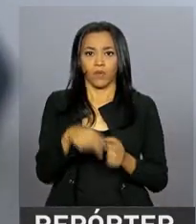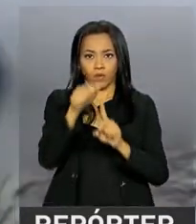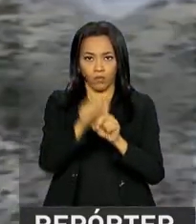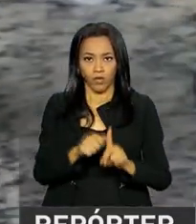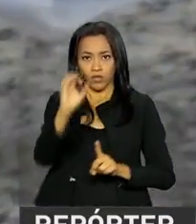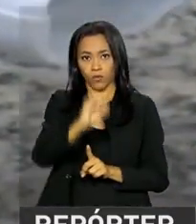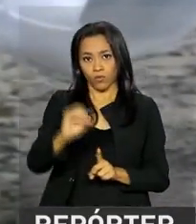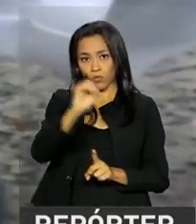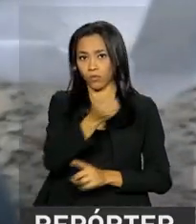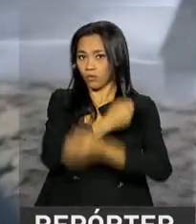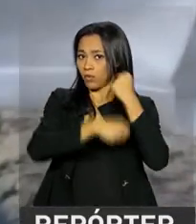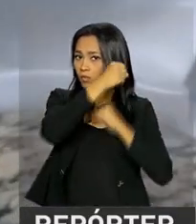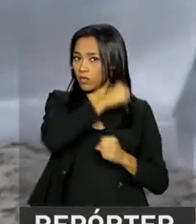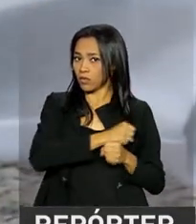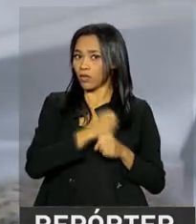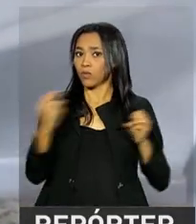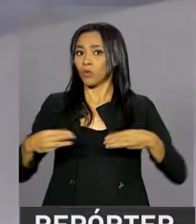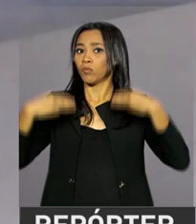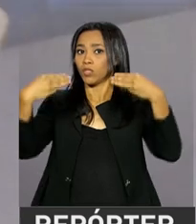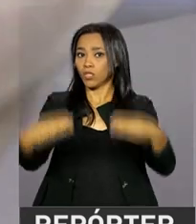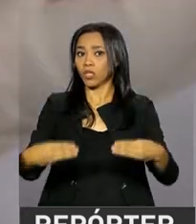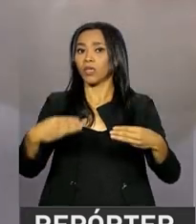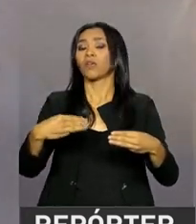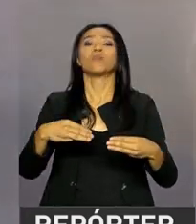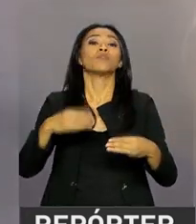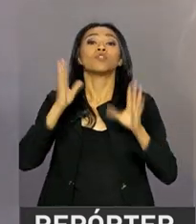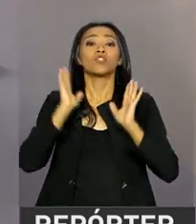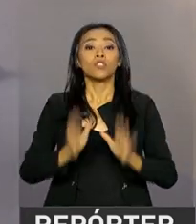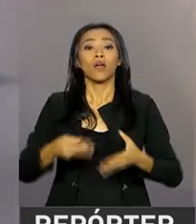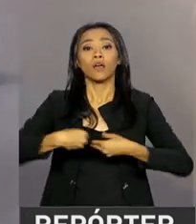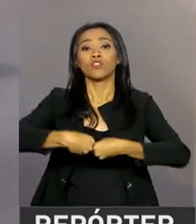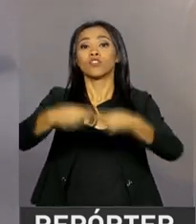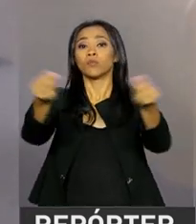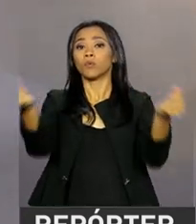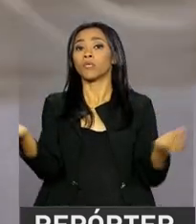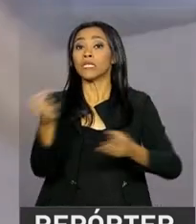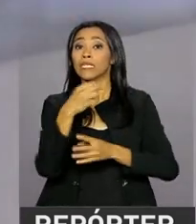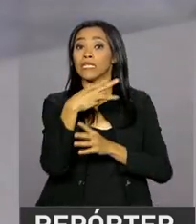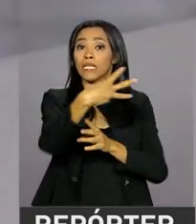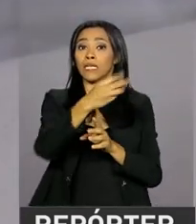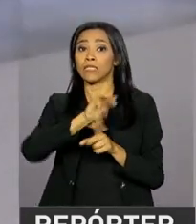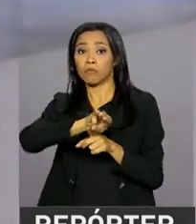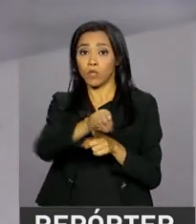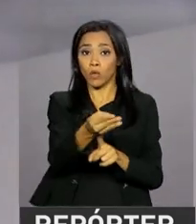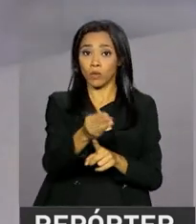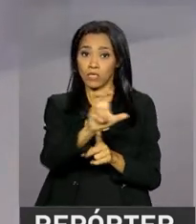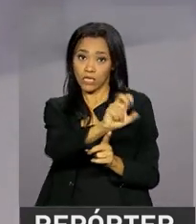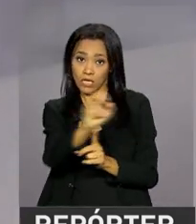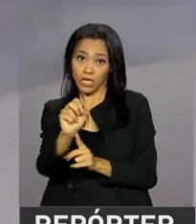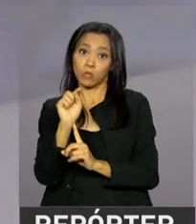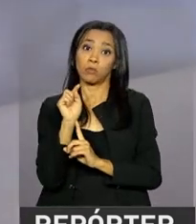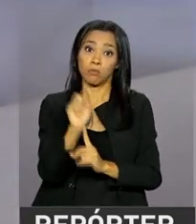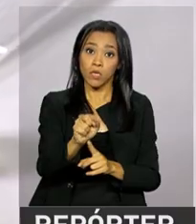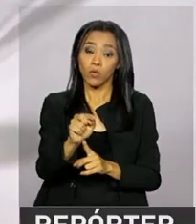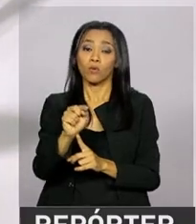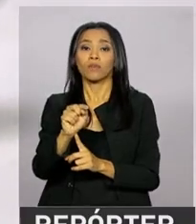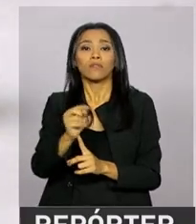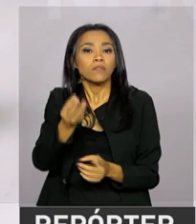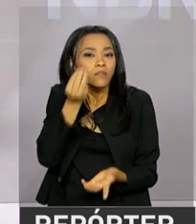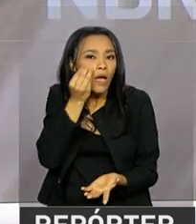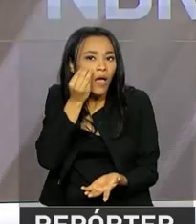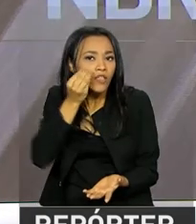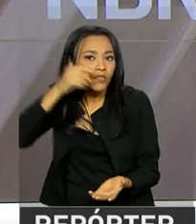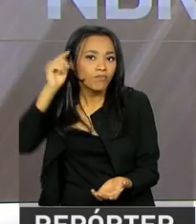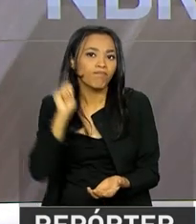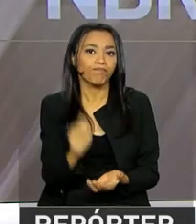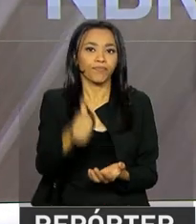do ano passado, o Ministério já tinha começado a distribuir 3,5 milhões de testes rápidos. De janeiro a